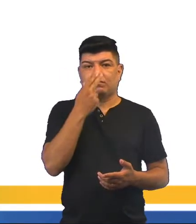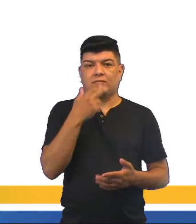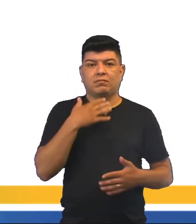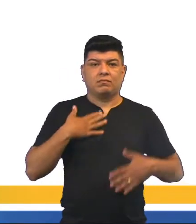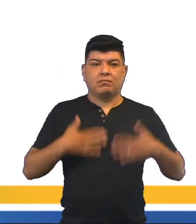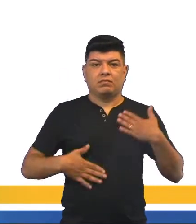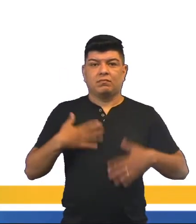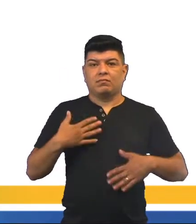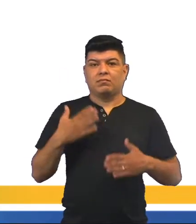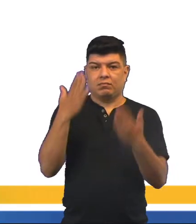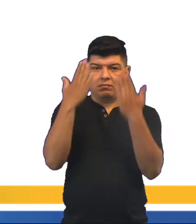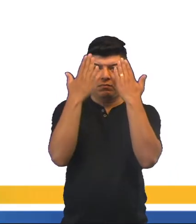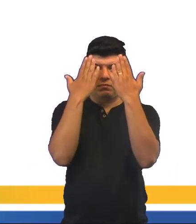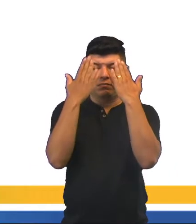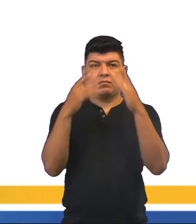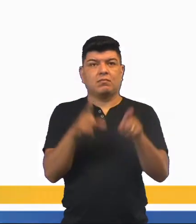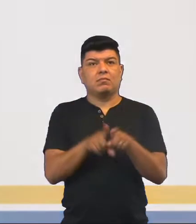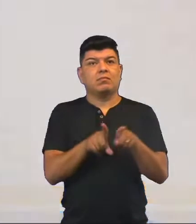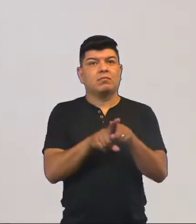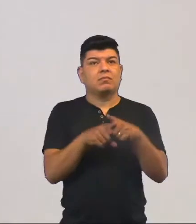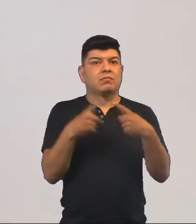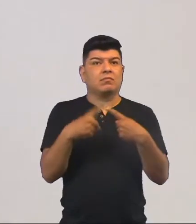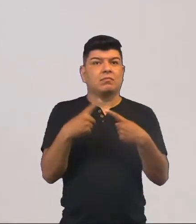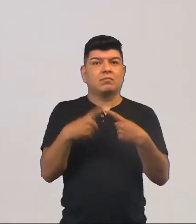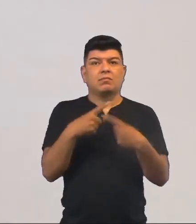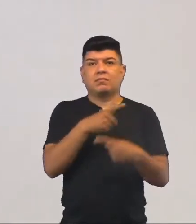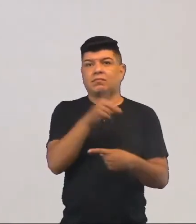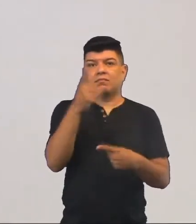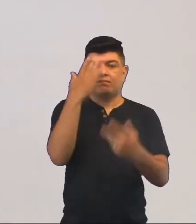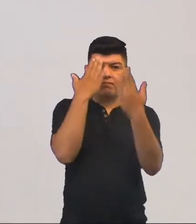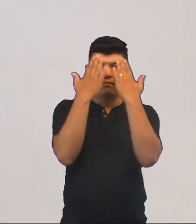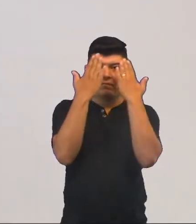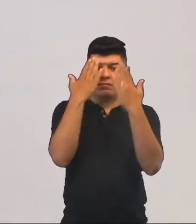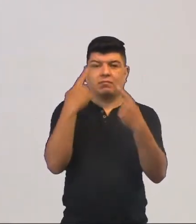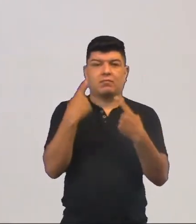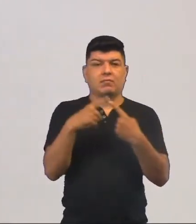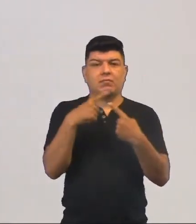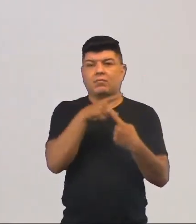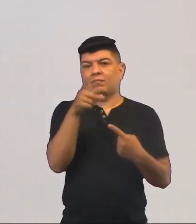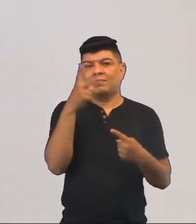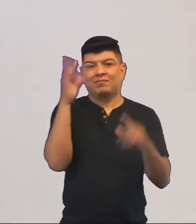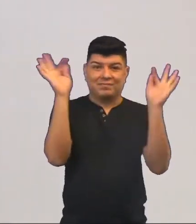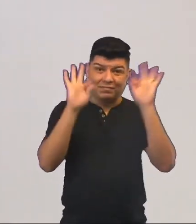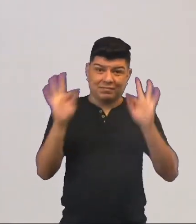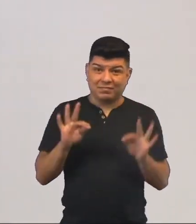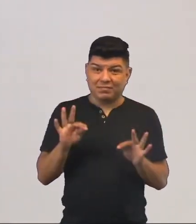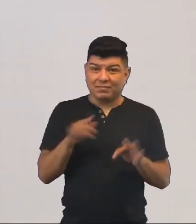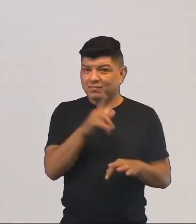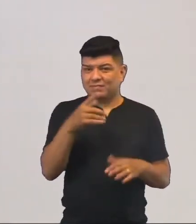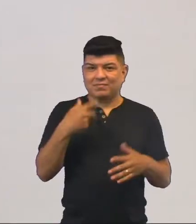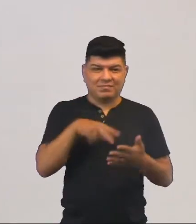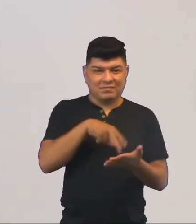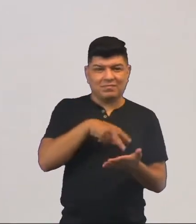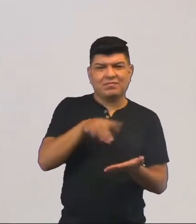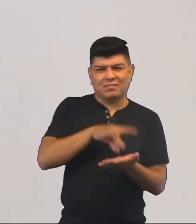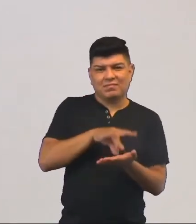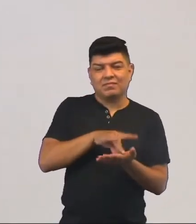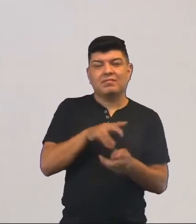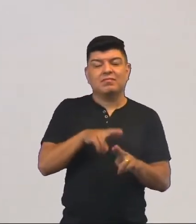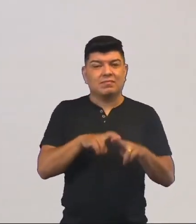físicos e psicológicos, né? Por quê? Porque você se sente feliz, não sente? Quando você dança.